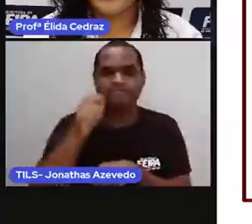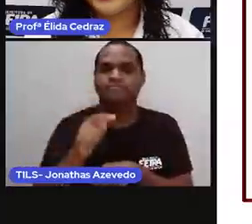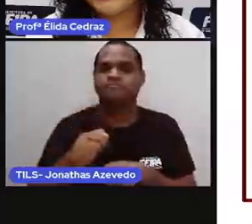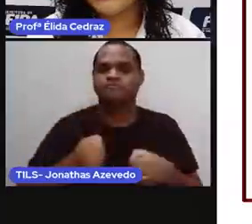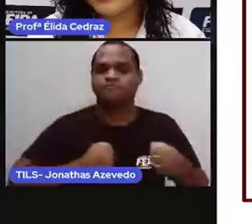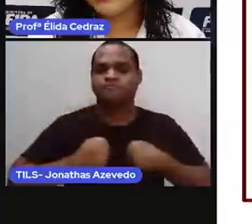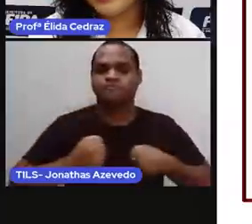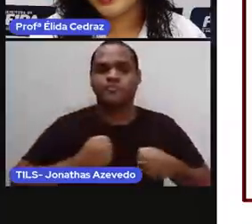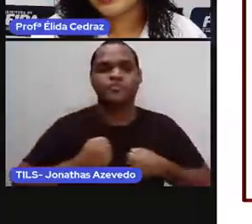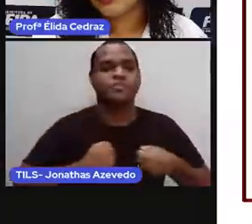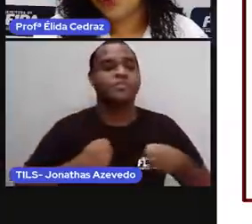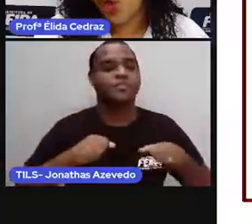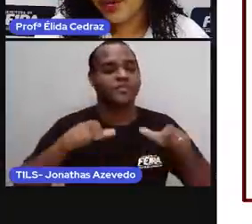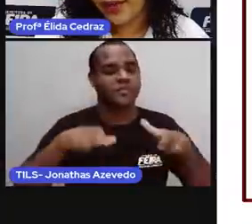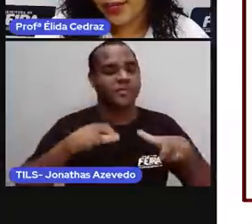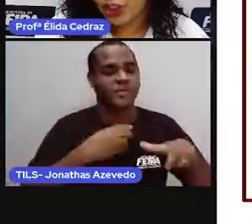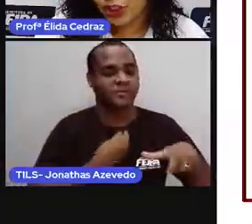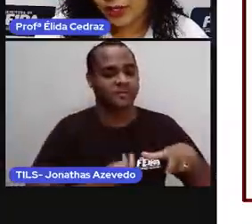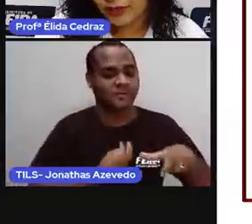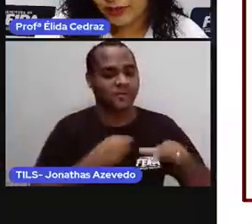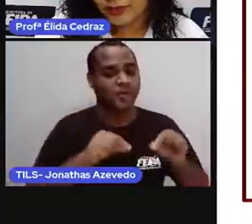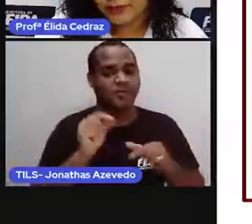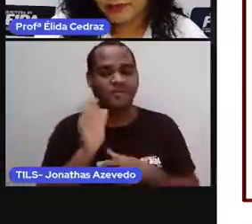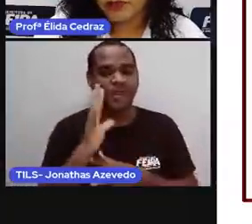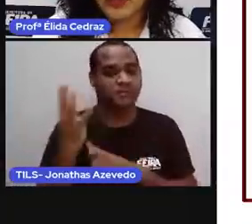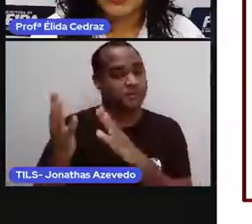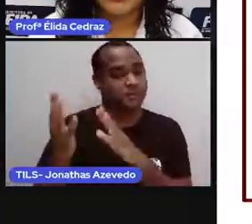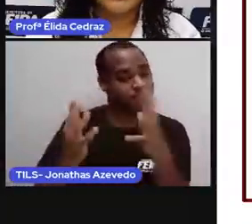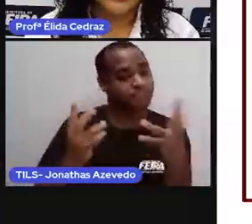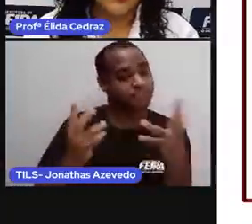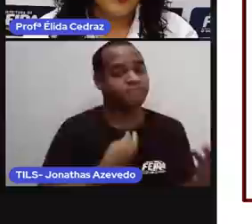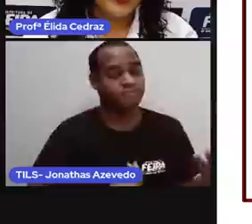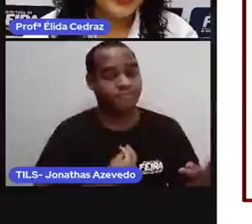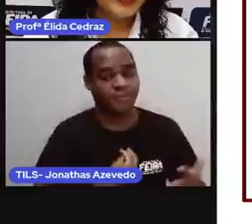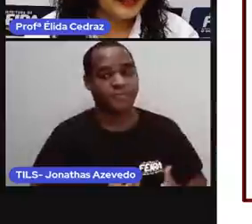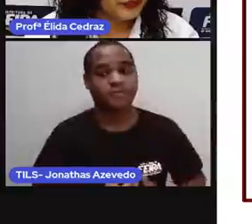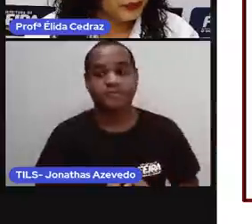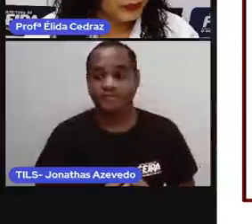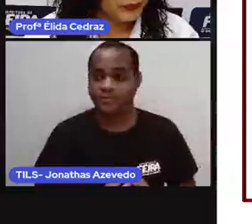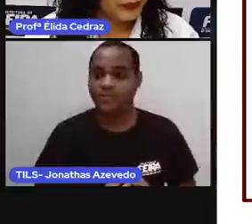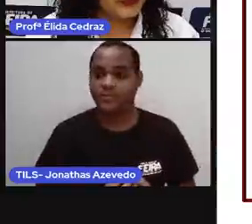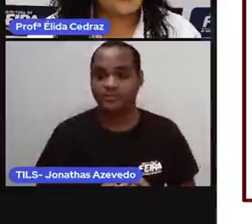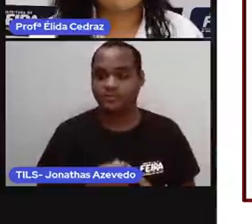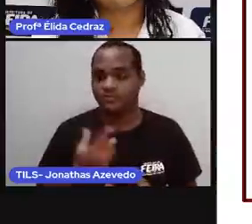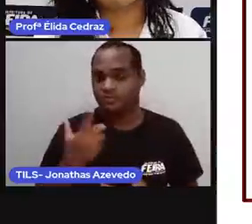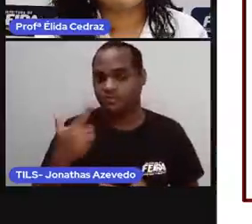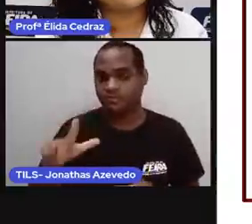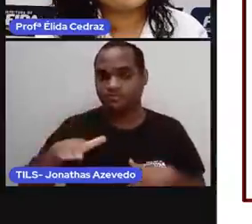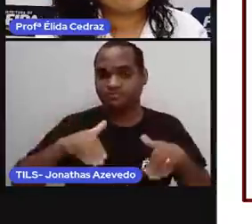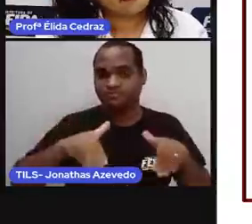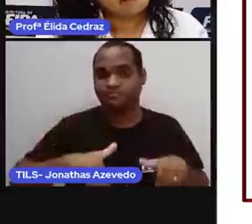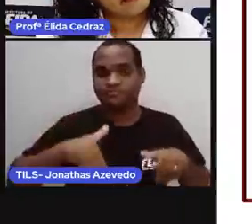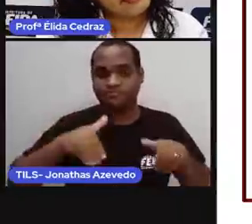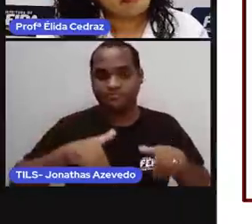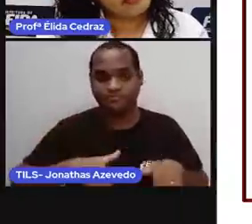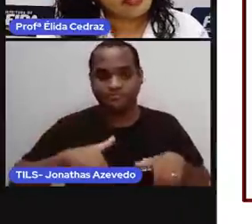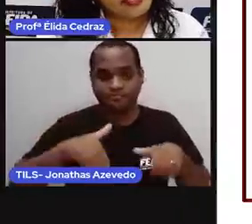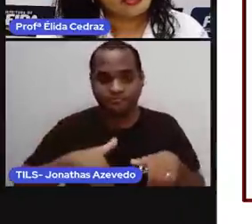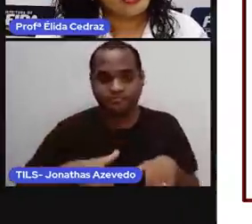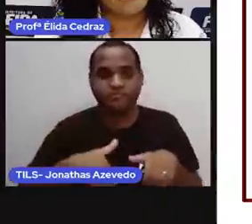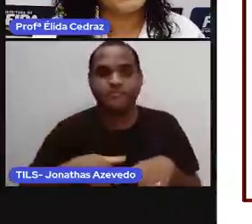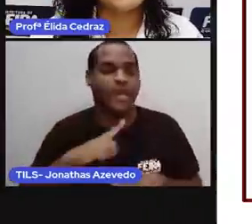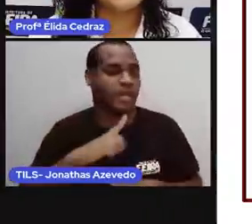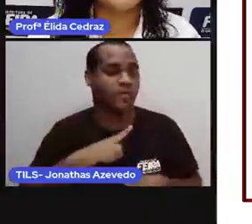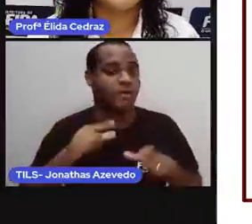o gorila vive nas florestas. O canguru, ele também vive na